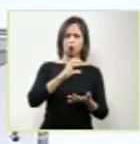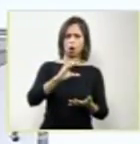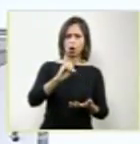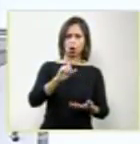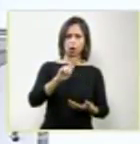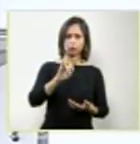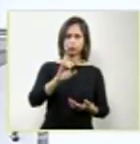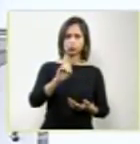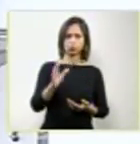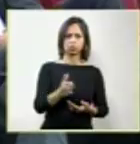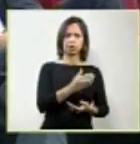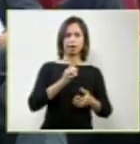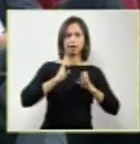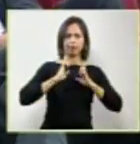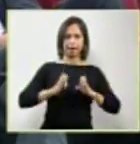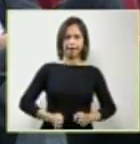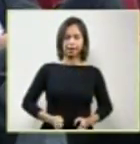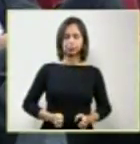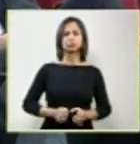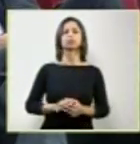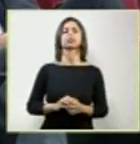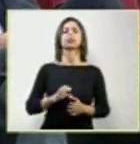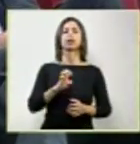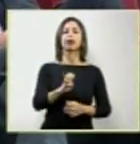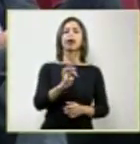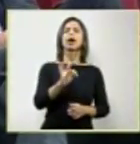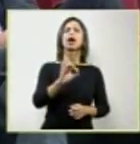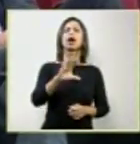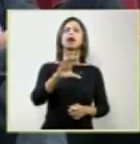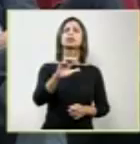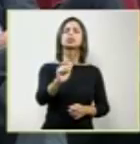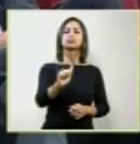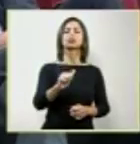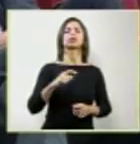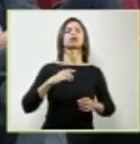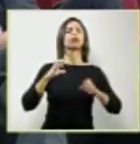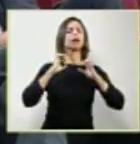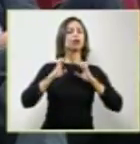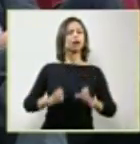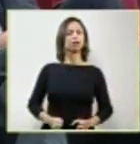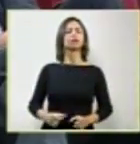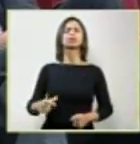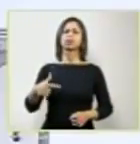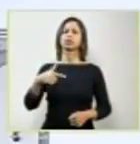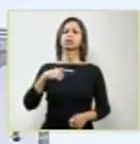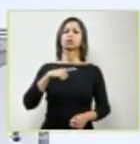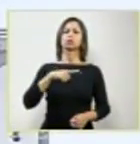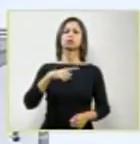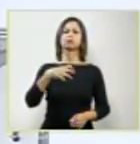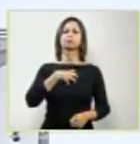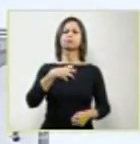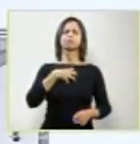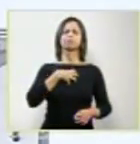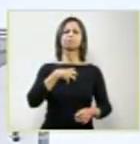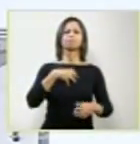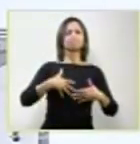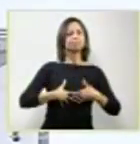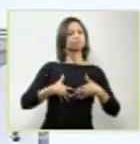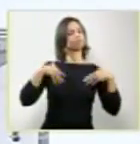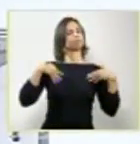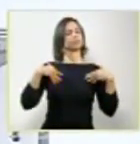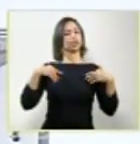inclusive, em fase de revisão. Nós estamos no momento, e eu também tenho a honra de presidir essa comissão,